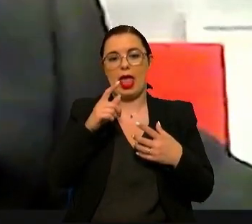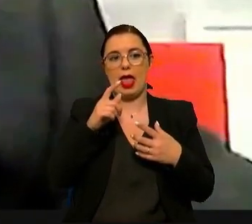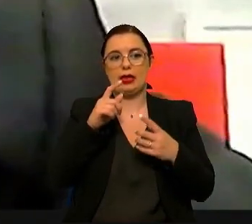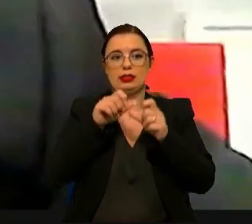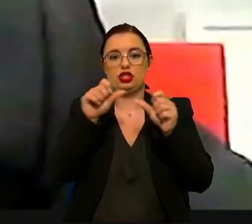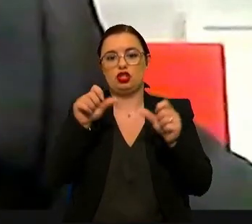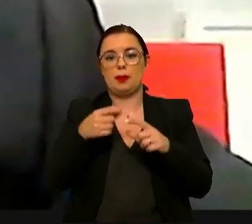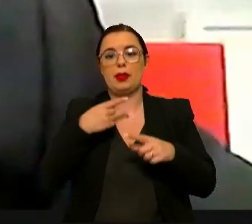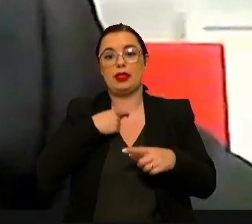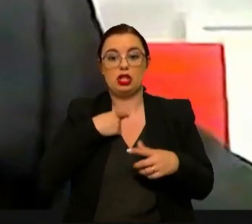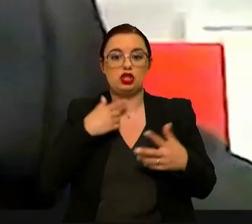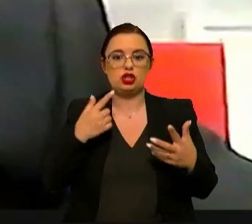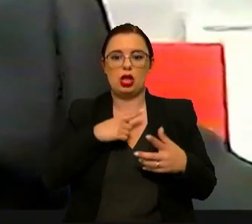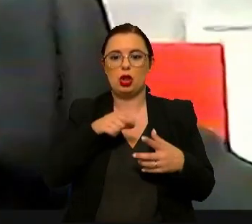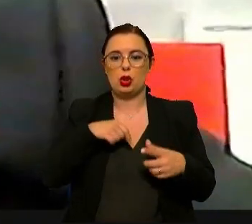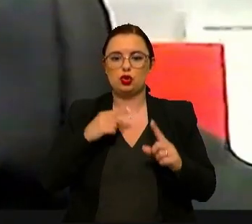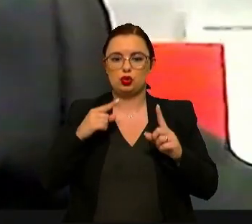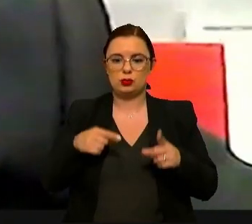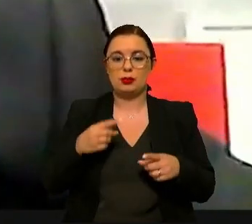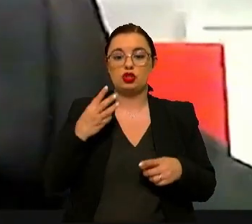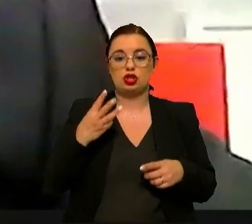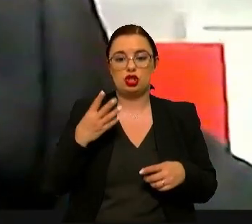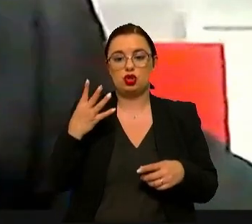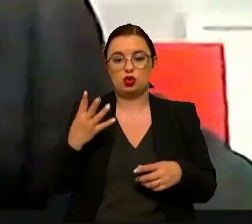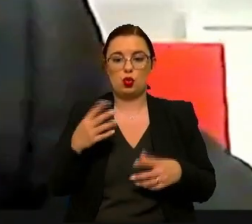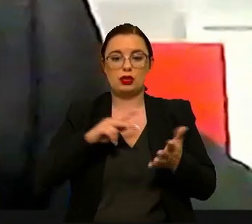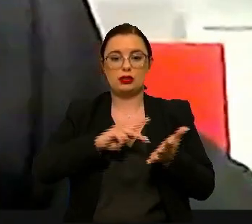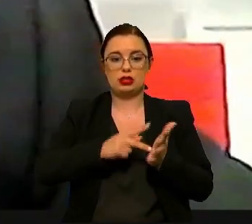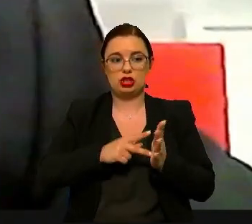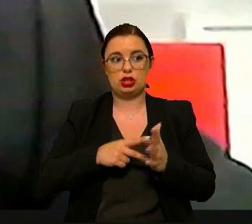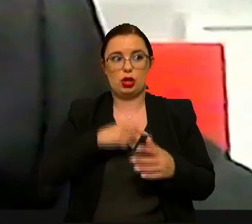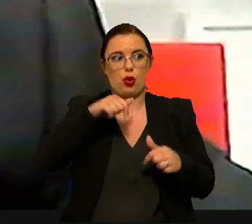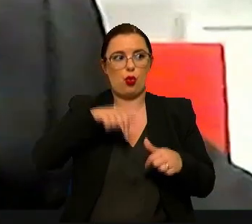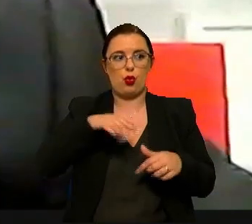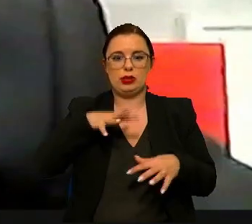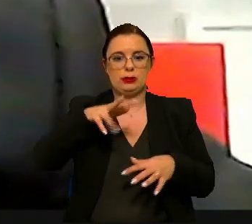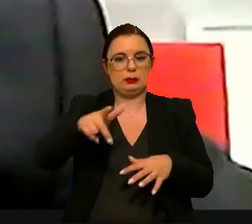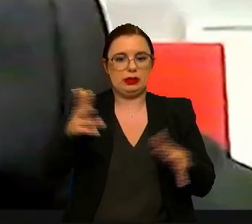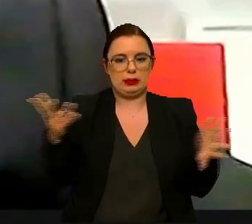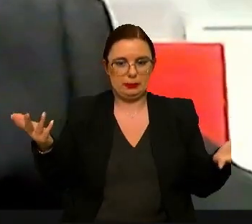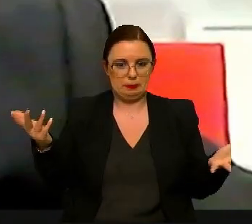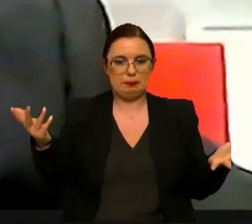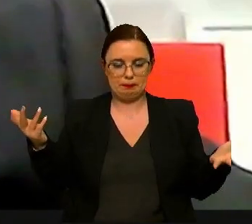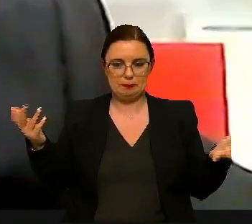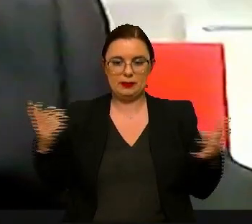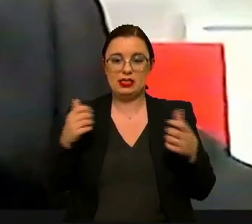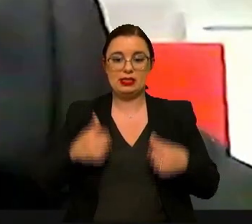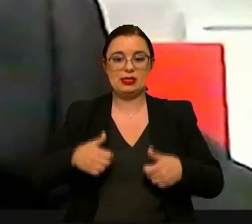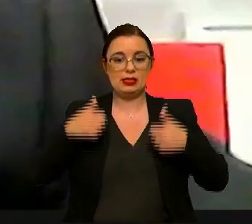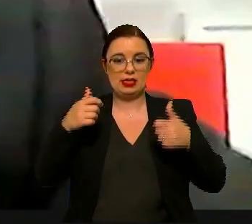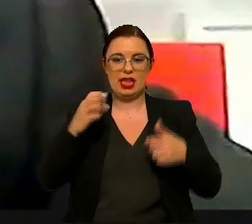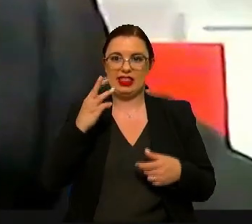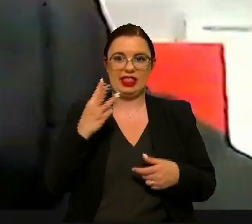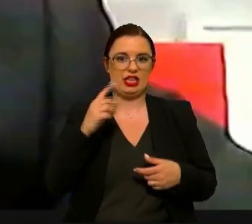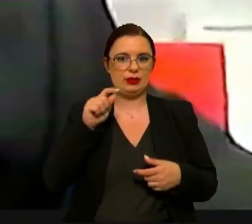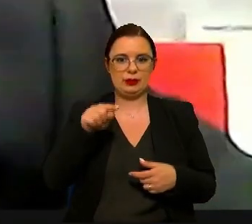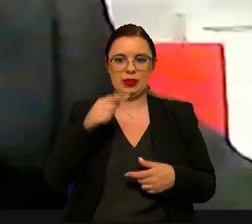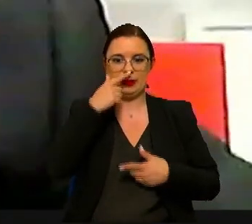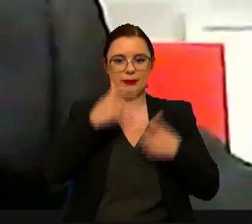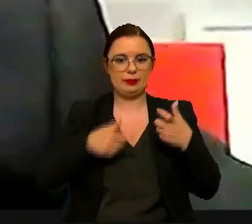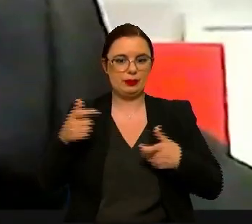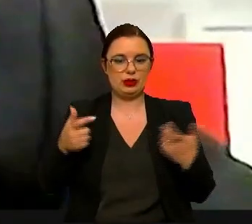Nós na altura começámos com três, quatro engenheiros informáticos, hoje somos mais de mil, estão numa cidade de três mil pessoas, aí